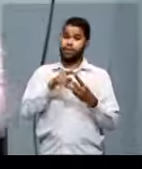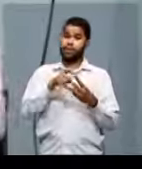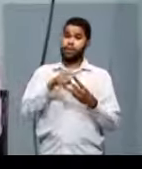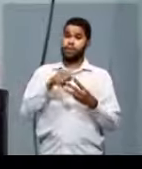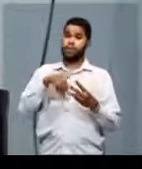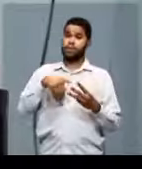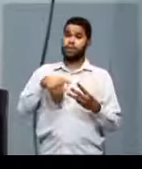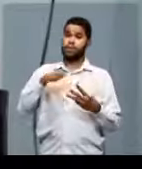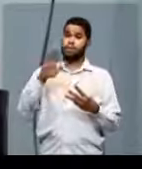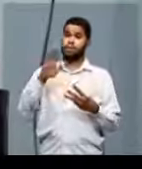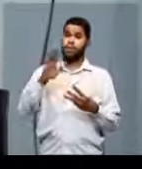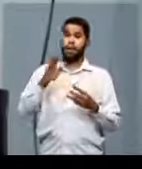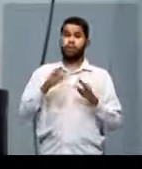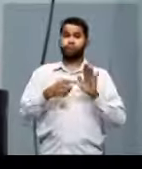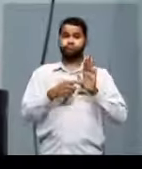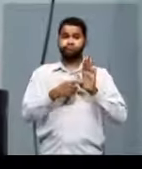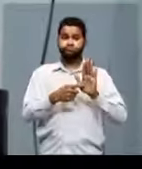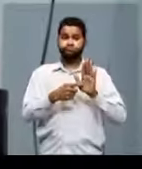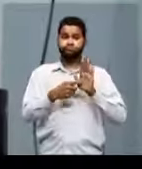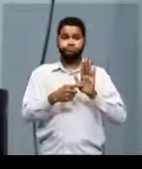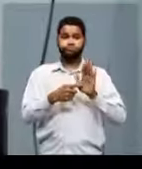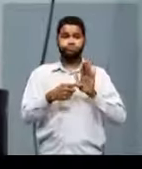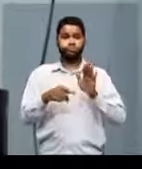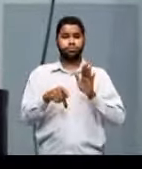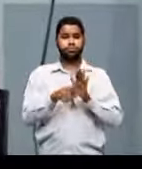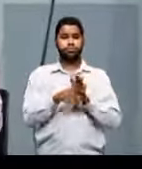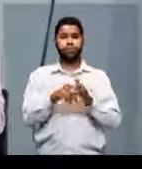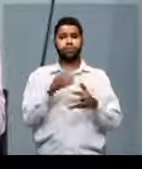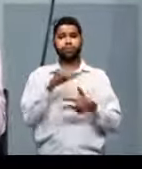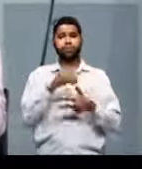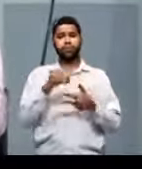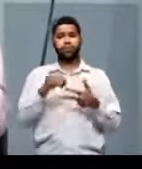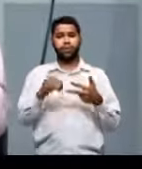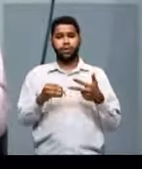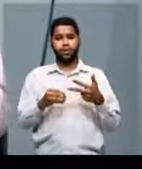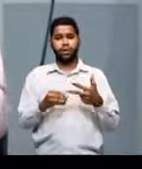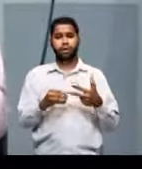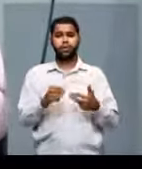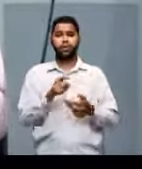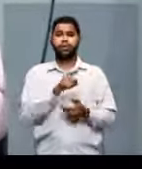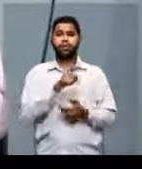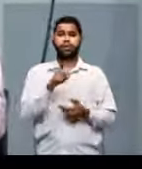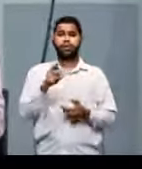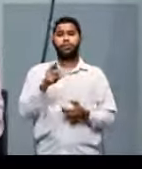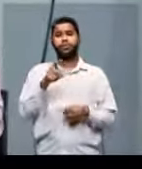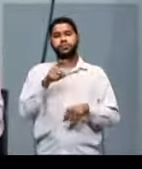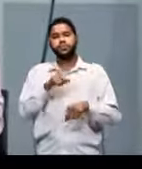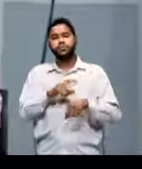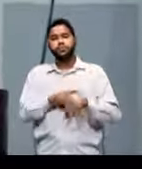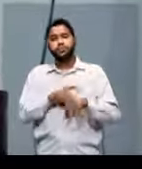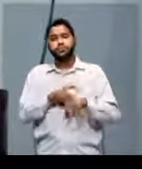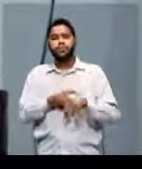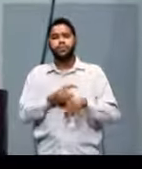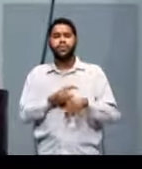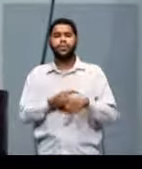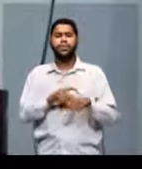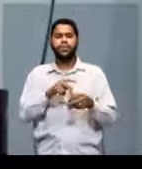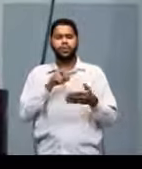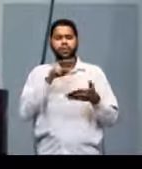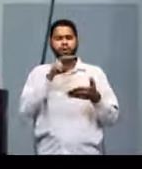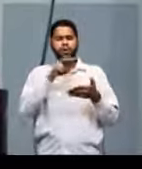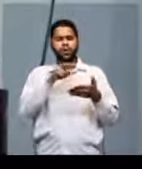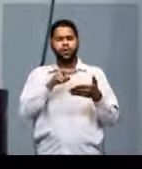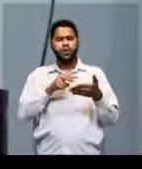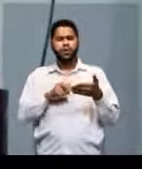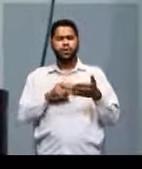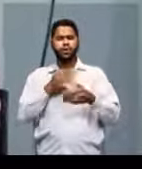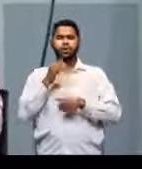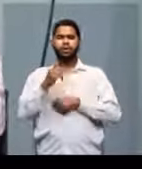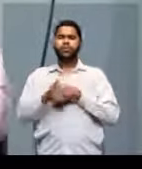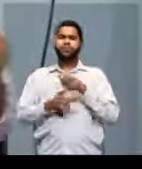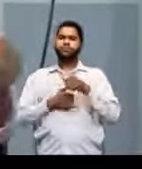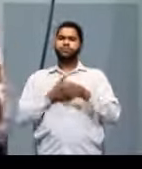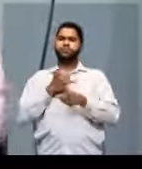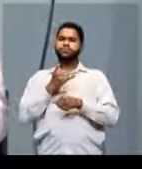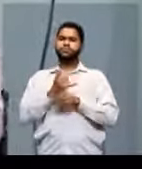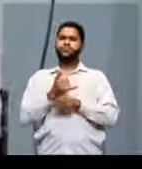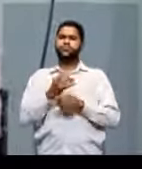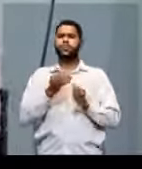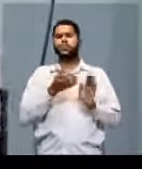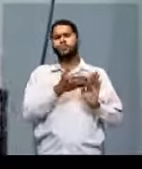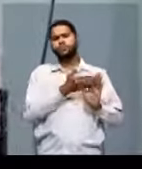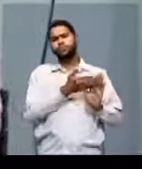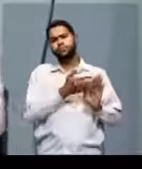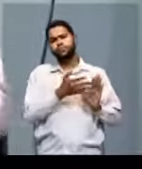mais costuma aparecer no exame nacional. Então, se você tiver um tempinho, dá uma olhadinha na internet sobre a